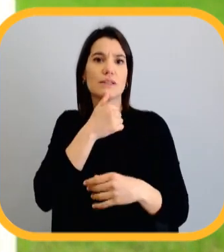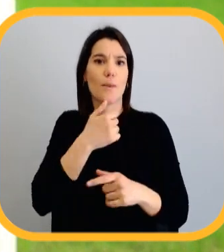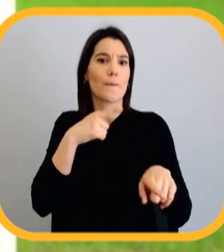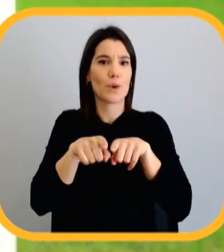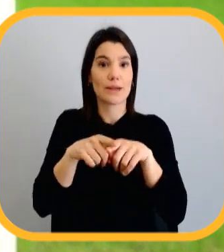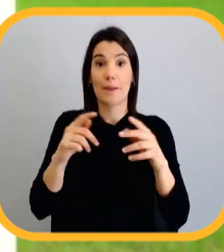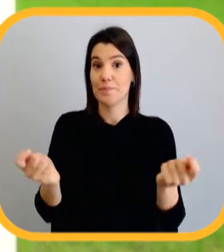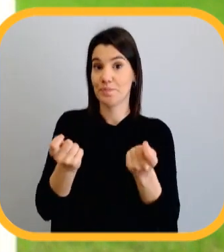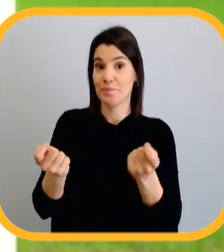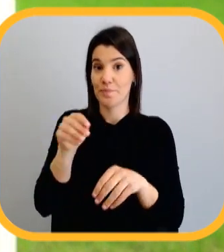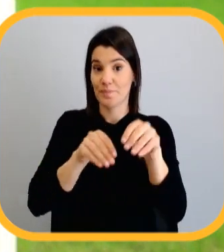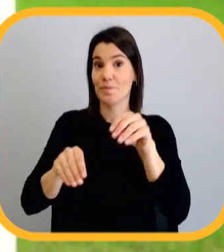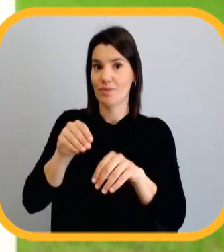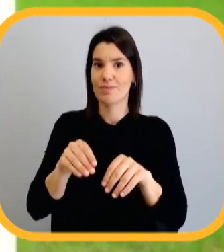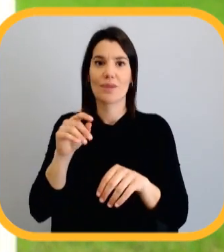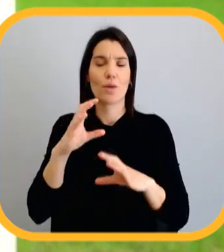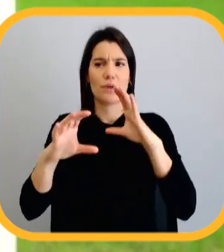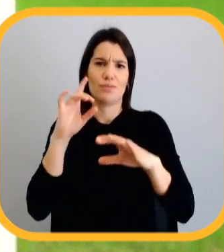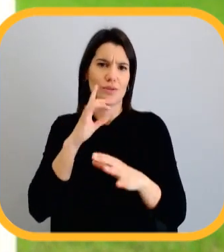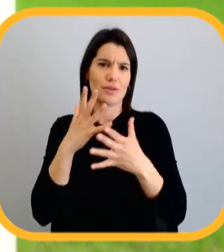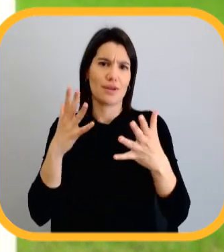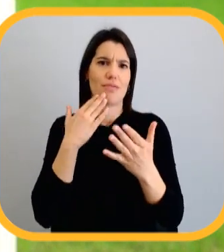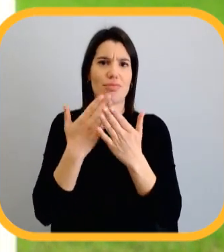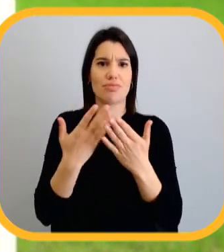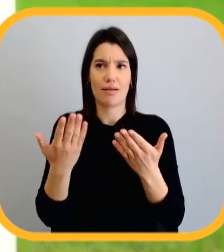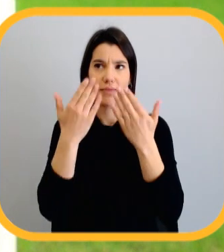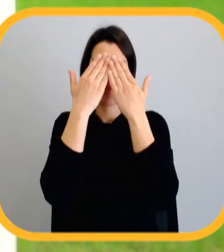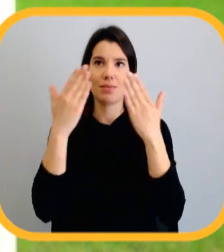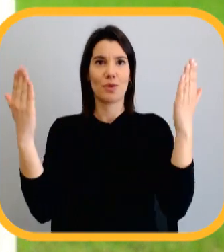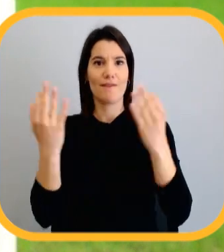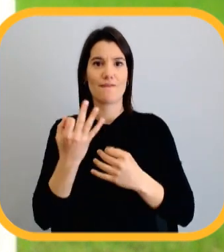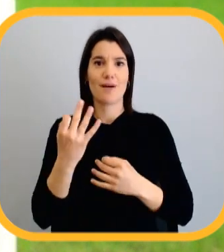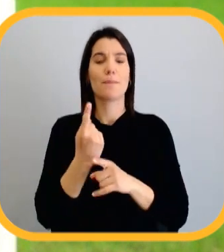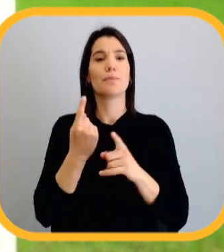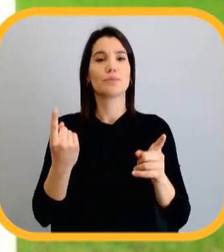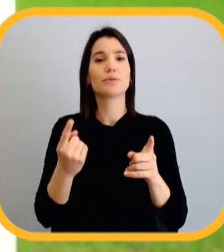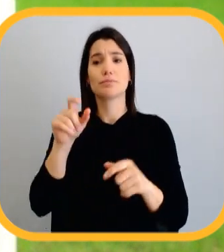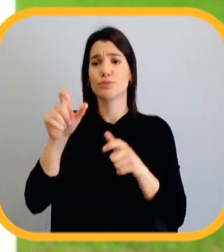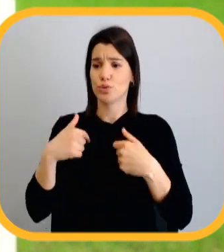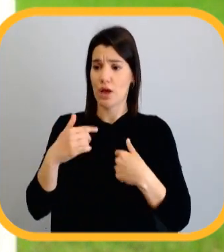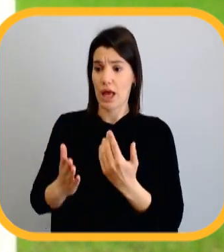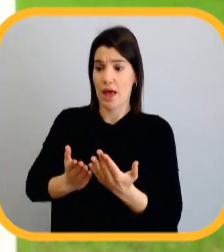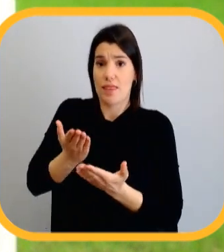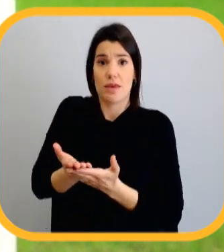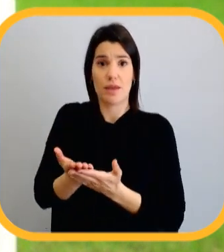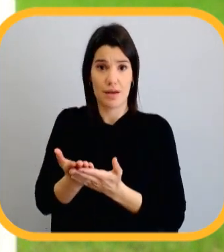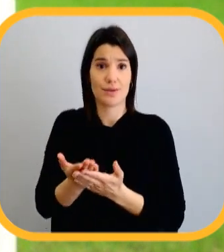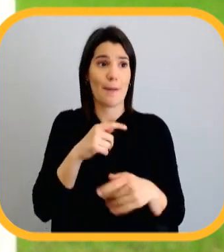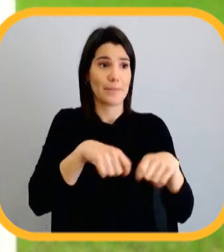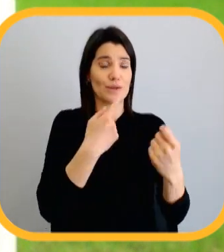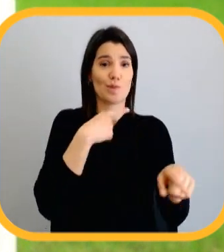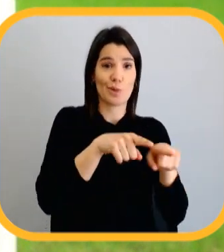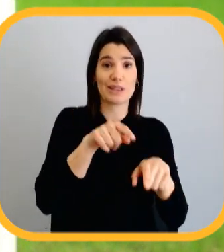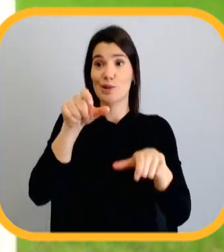No caso das campanhas eleitorais, a comunicação é uma parte essencial no processo democrático, envolvendo a interação entre candidatos,